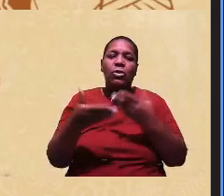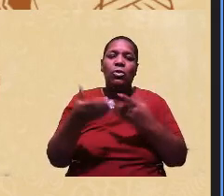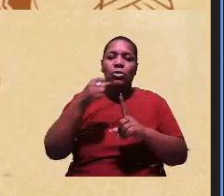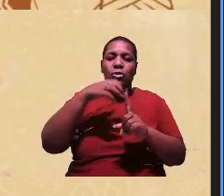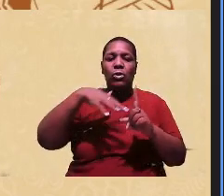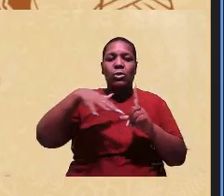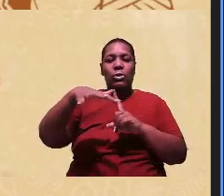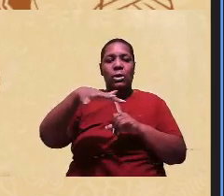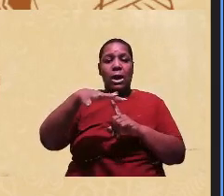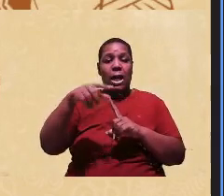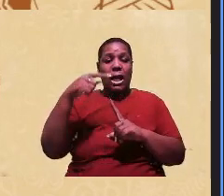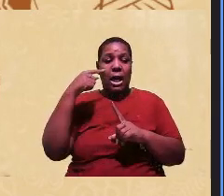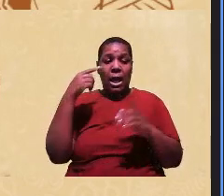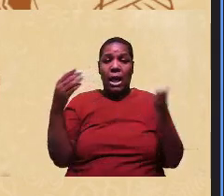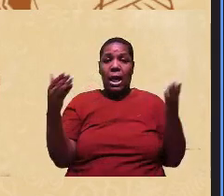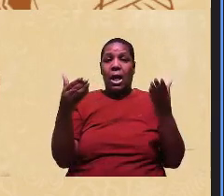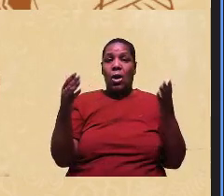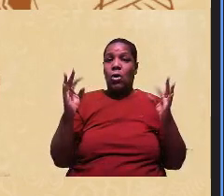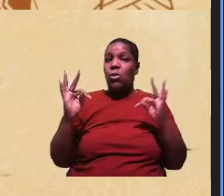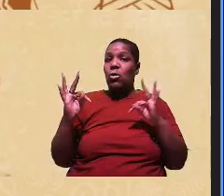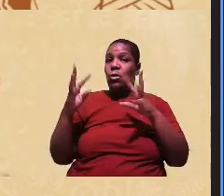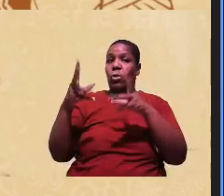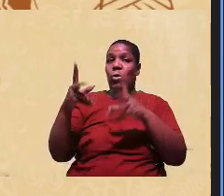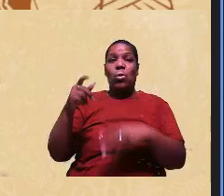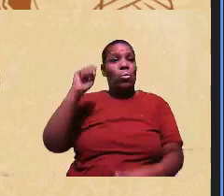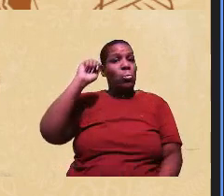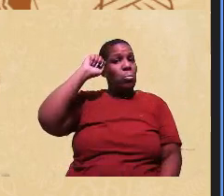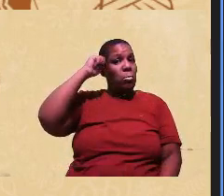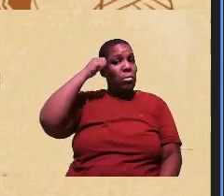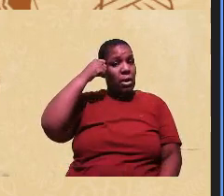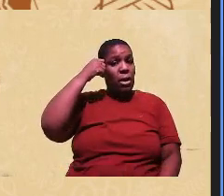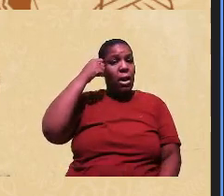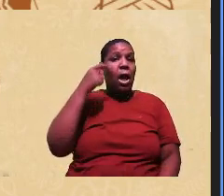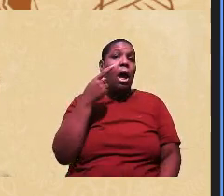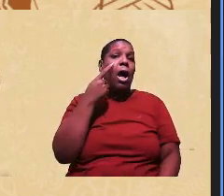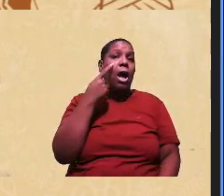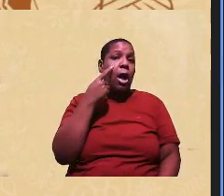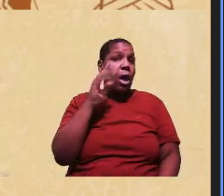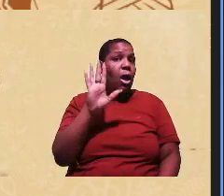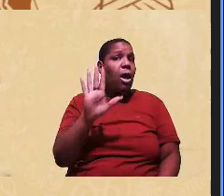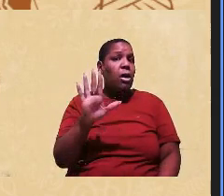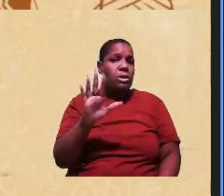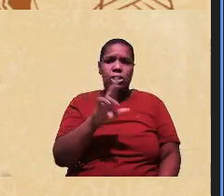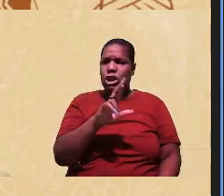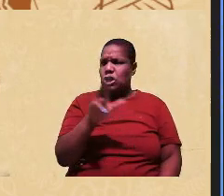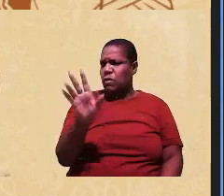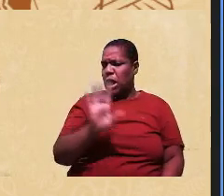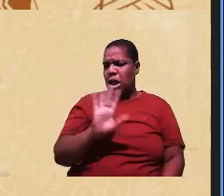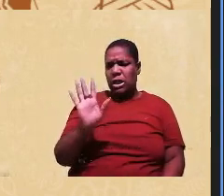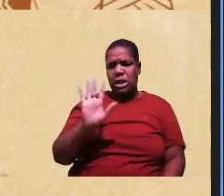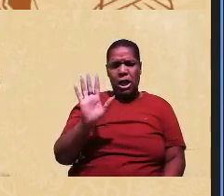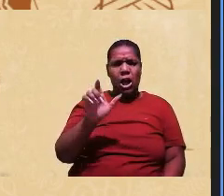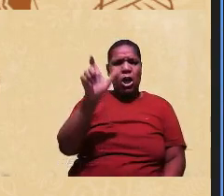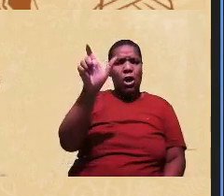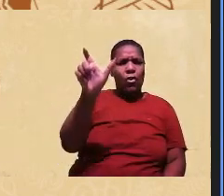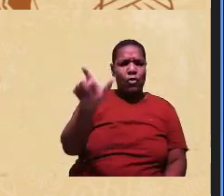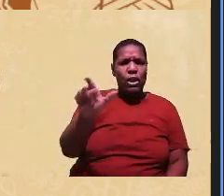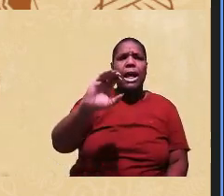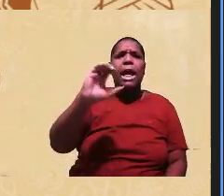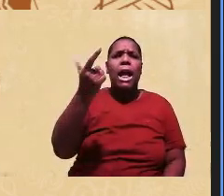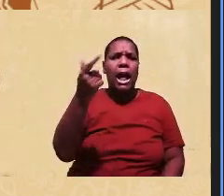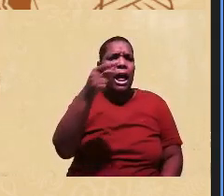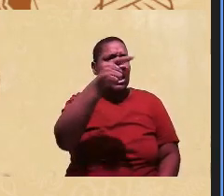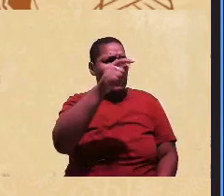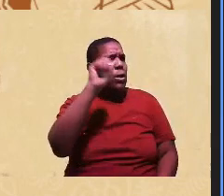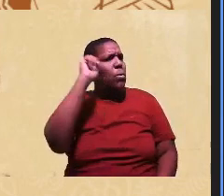mesmo tempo que agora todo mundo virou preto então tipo assim ó não tem diferença não você que é de pele clara também é preta